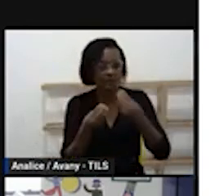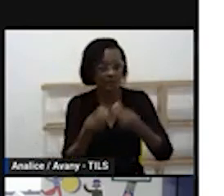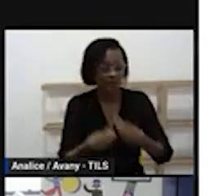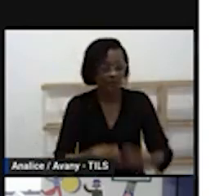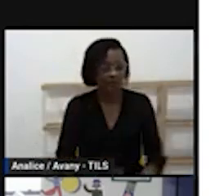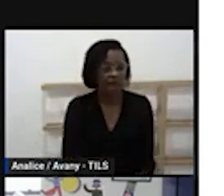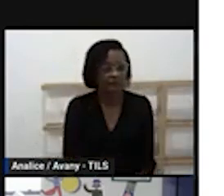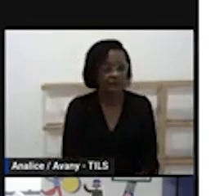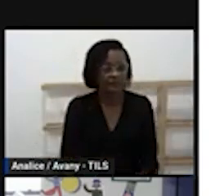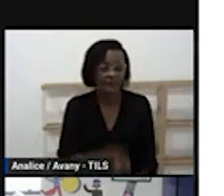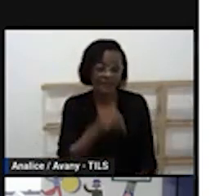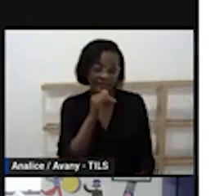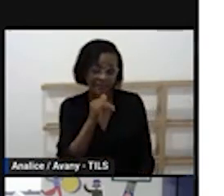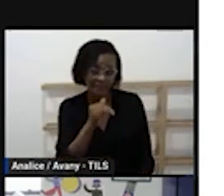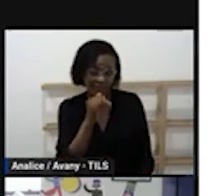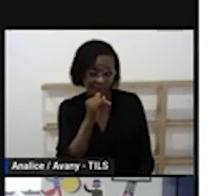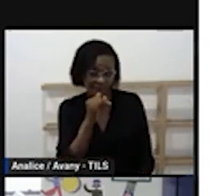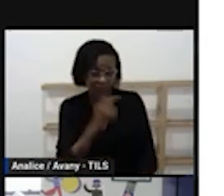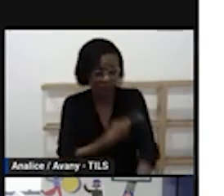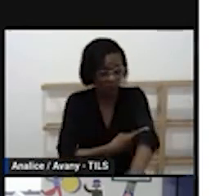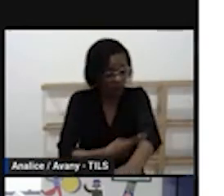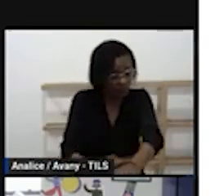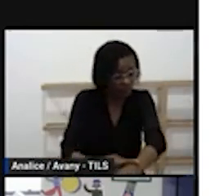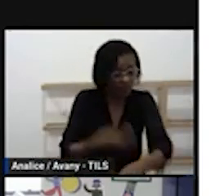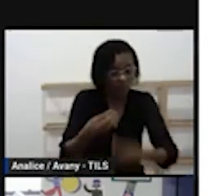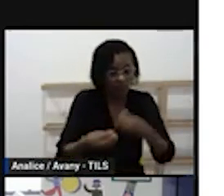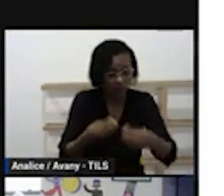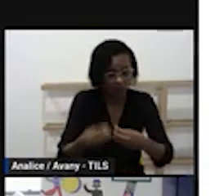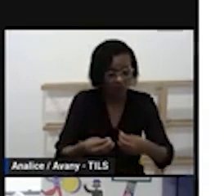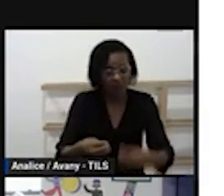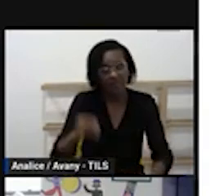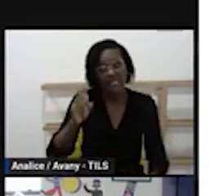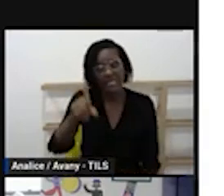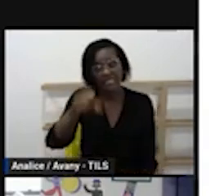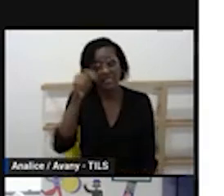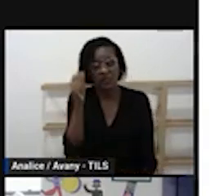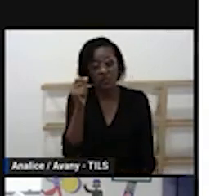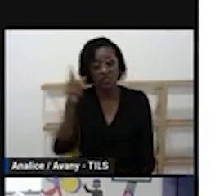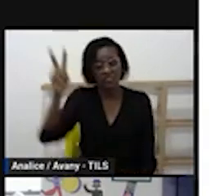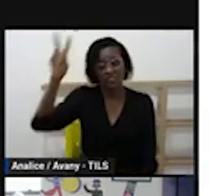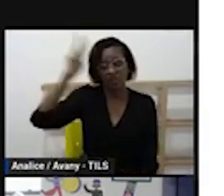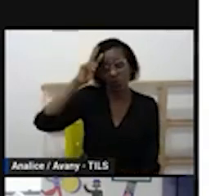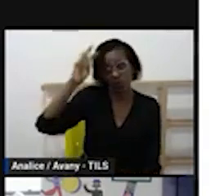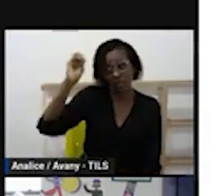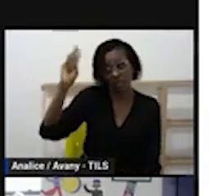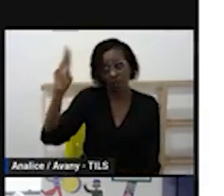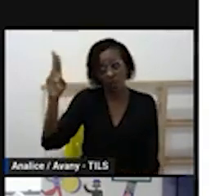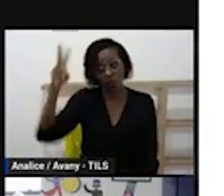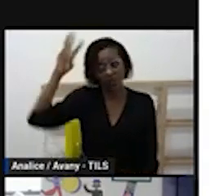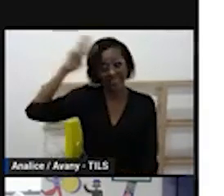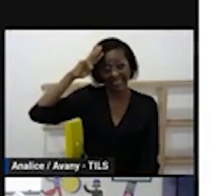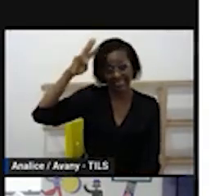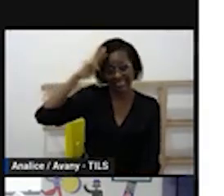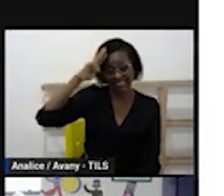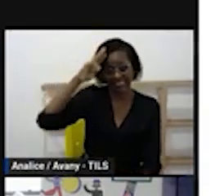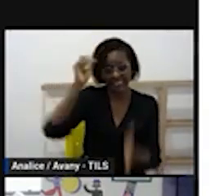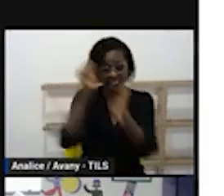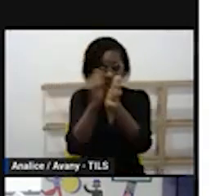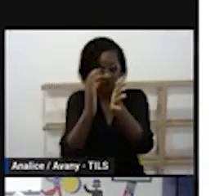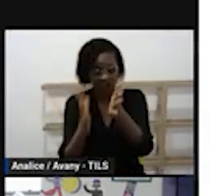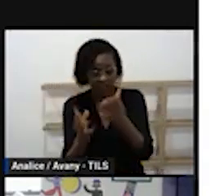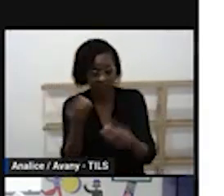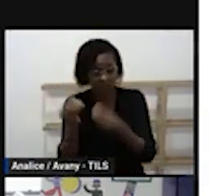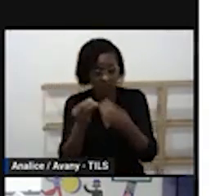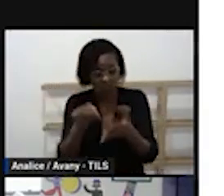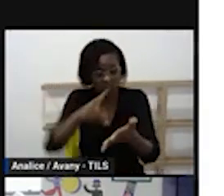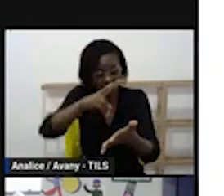todos os dias na segunda ou na terça-feira vamos elencar um dia a gente vai estar ali desenvolvendo uma atividade de